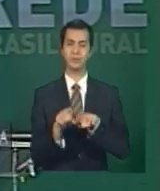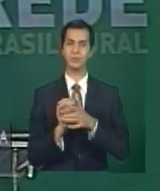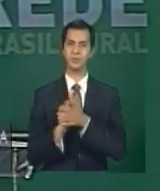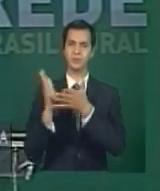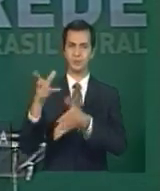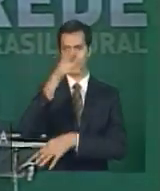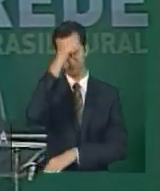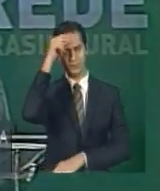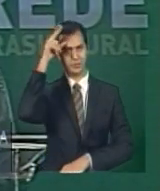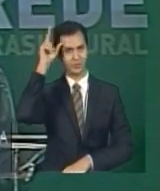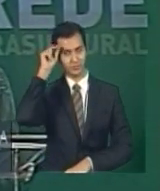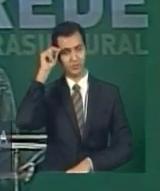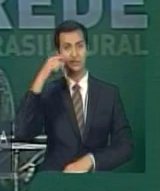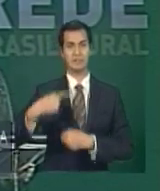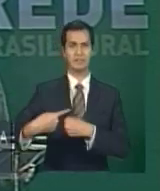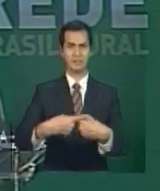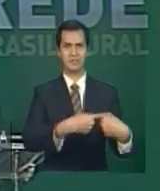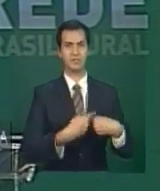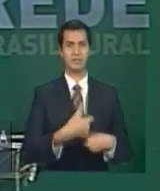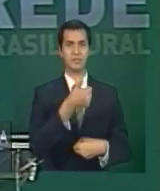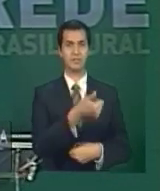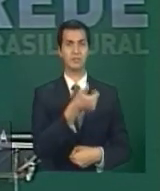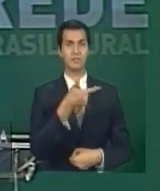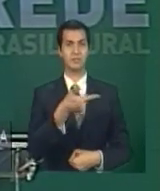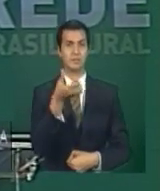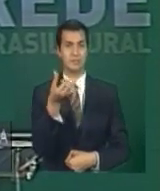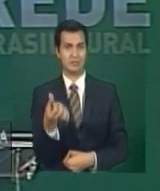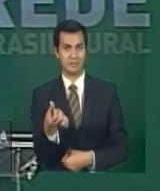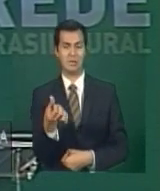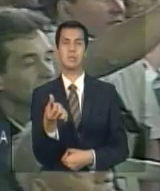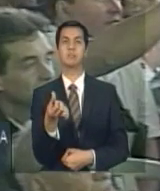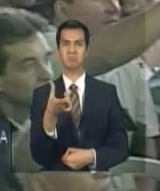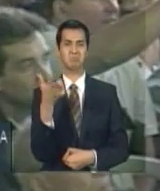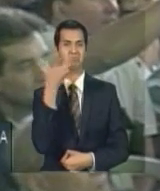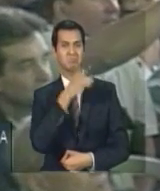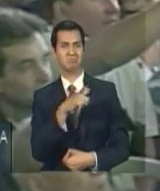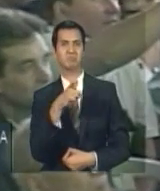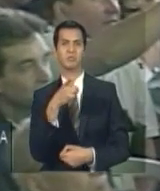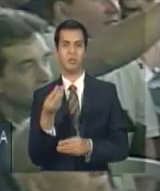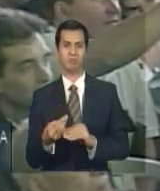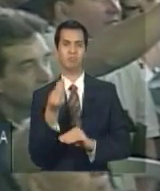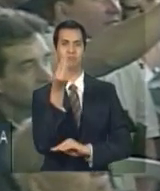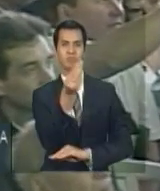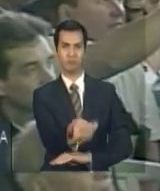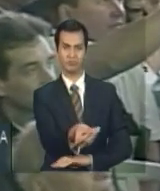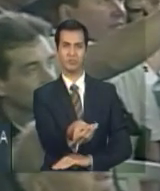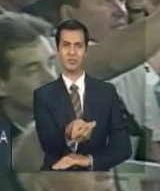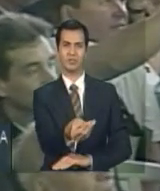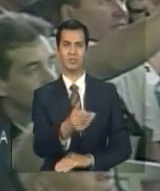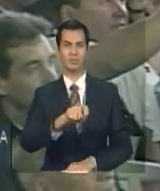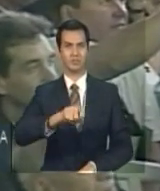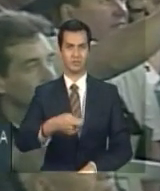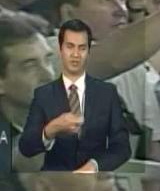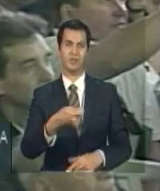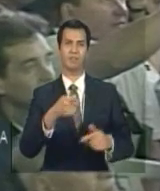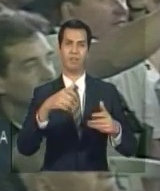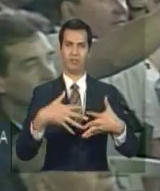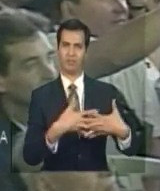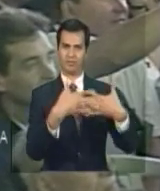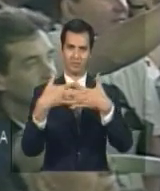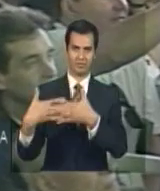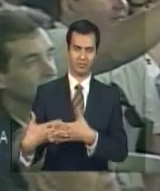prefeitos dos 126 municípios gaúchos beneficiados com a entrega das máquinas